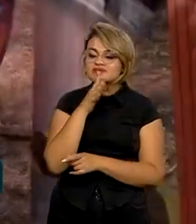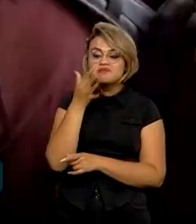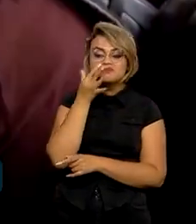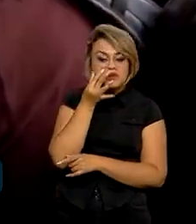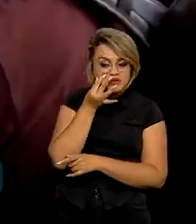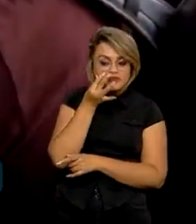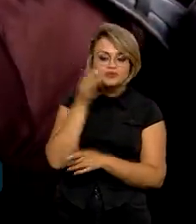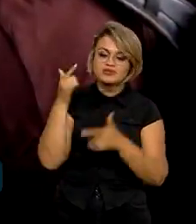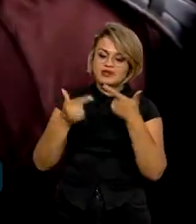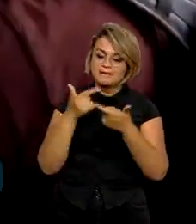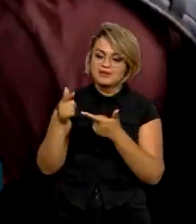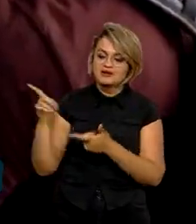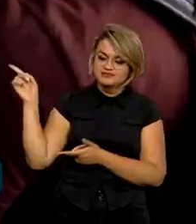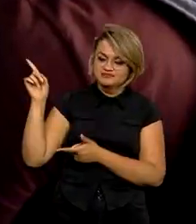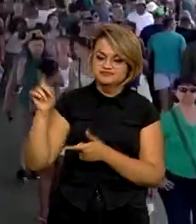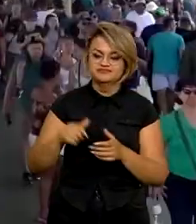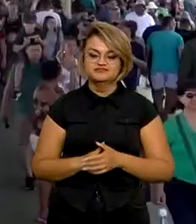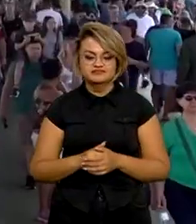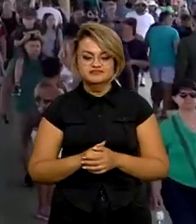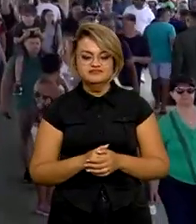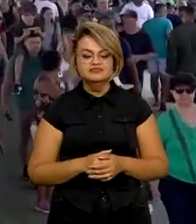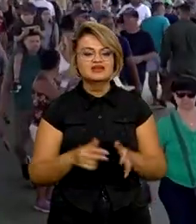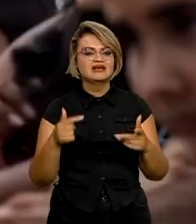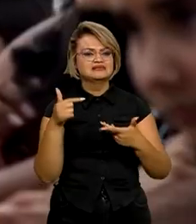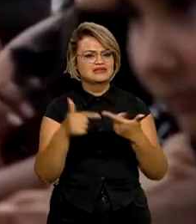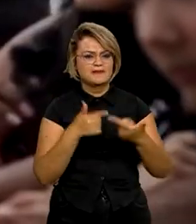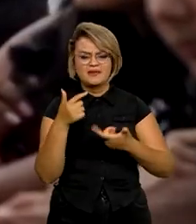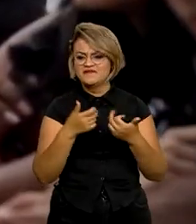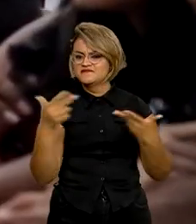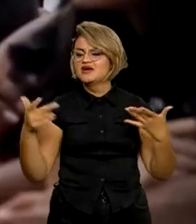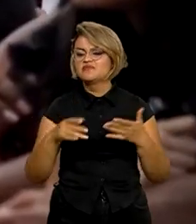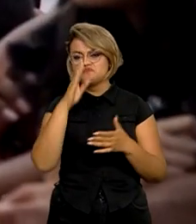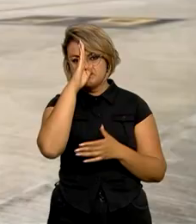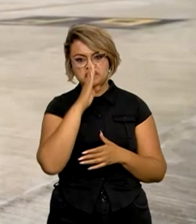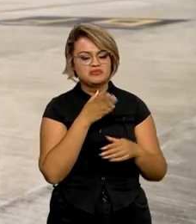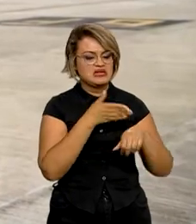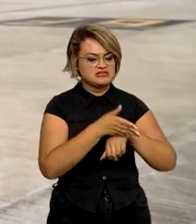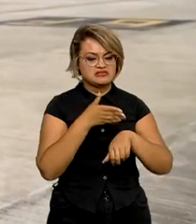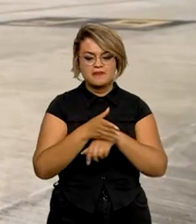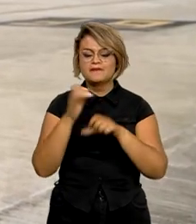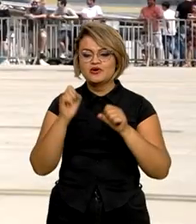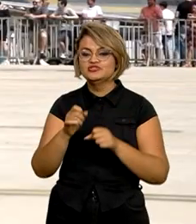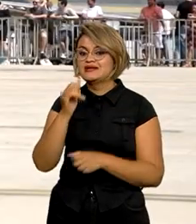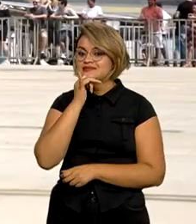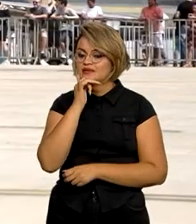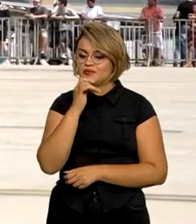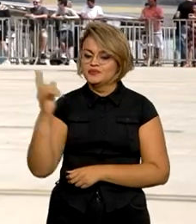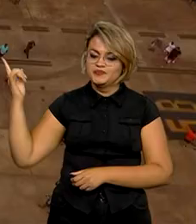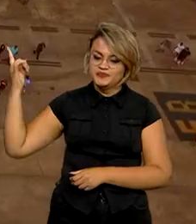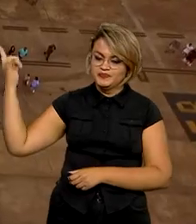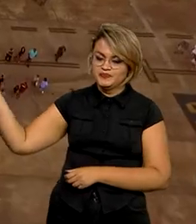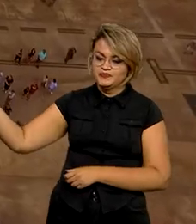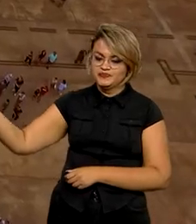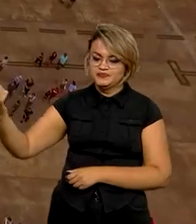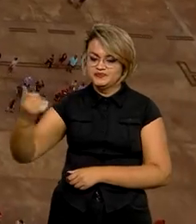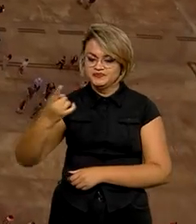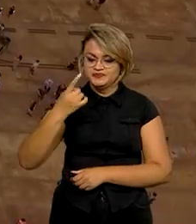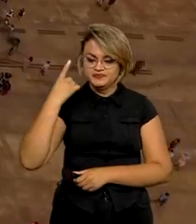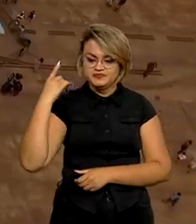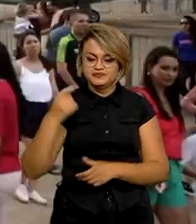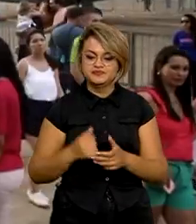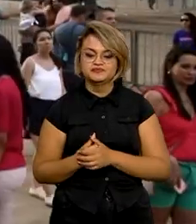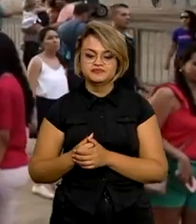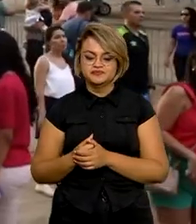perto o trabalho da aeronáutica. São várias atividades abertas ao público. Entre as atrações, uma exposição de aeronaves